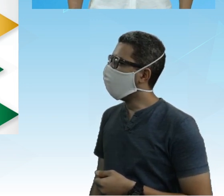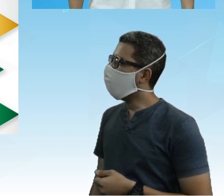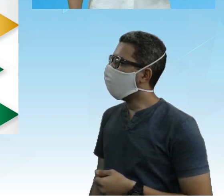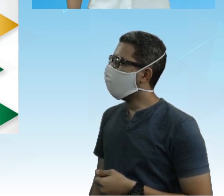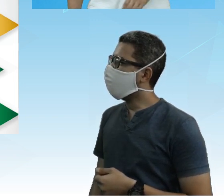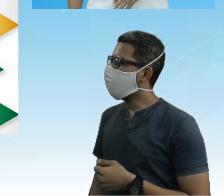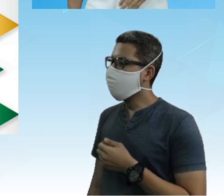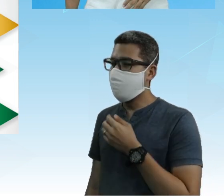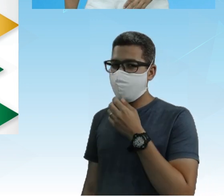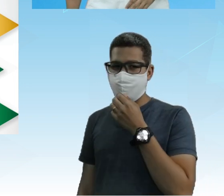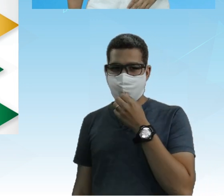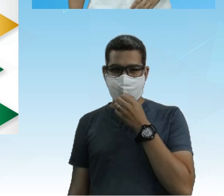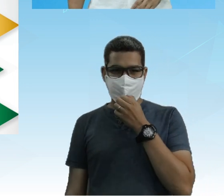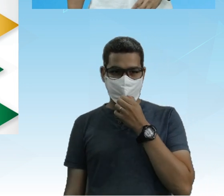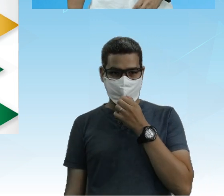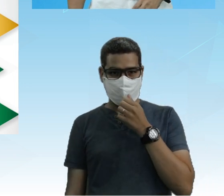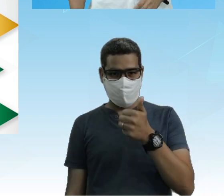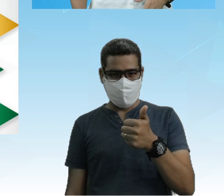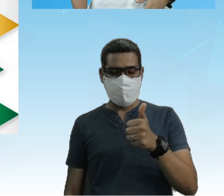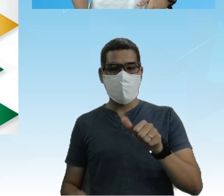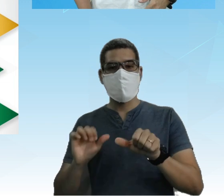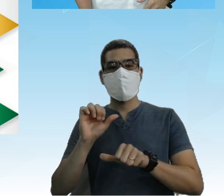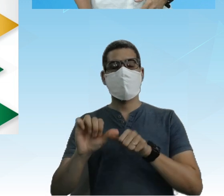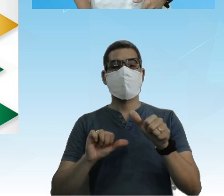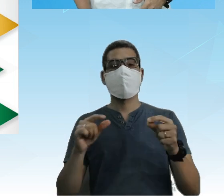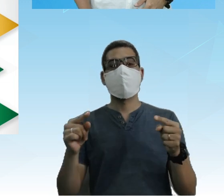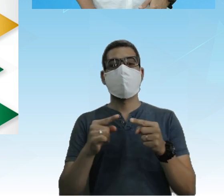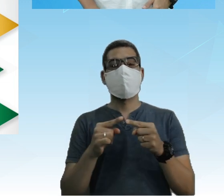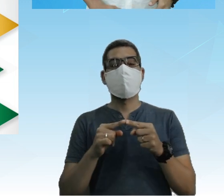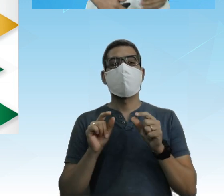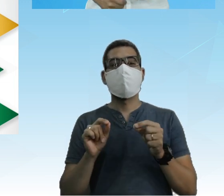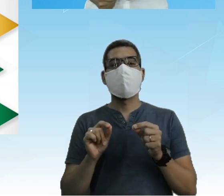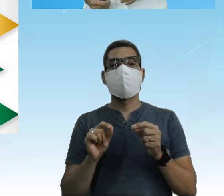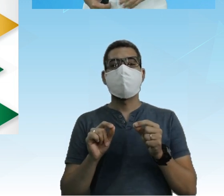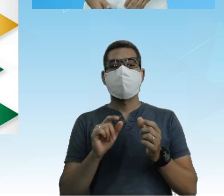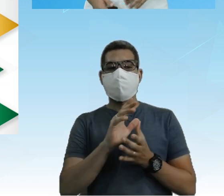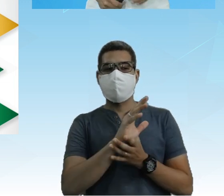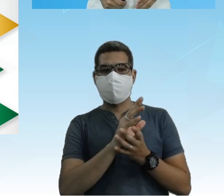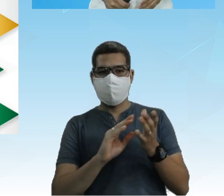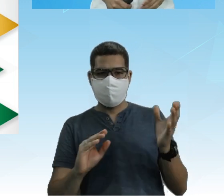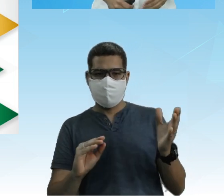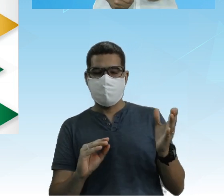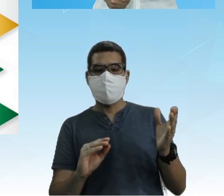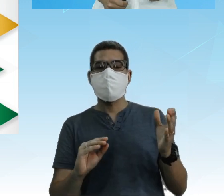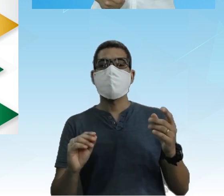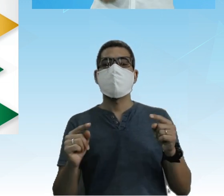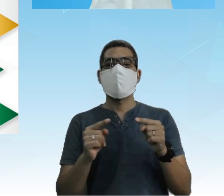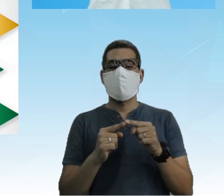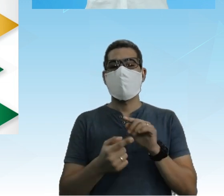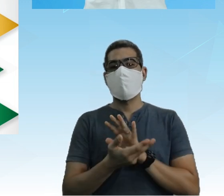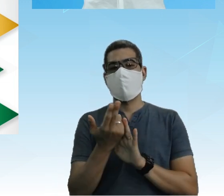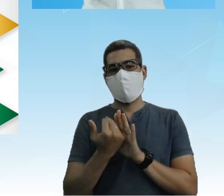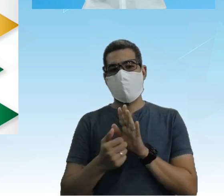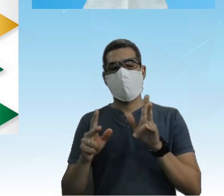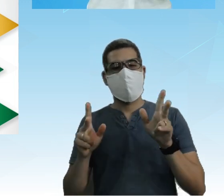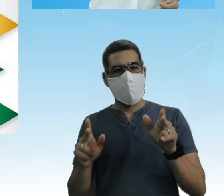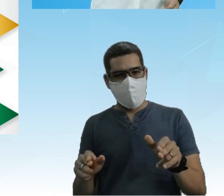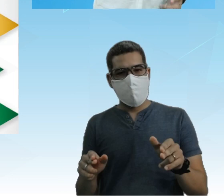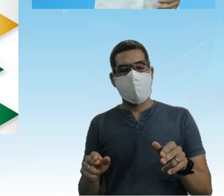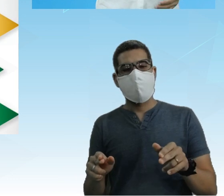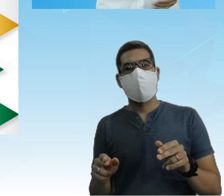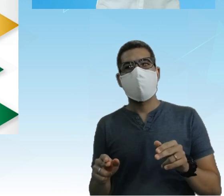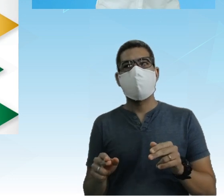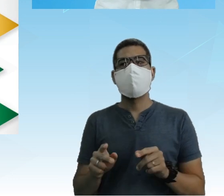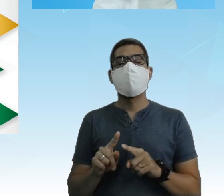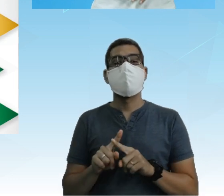Tranquilo? Então essa transformação É chamada de reflexão Em relação A uma reta Pode gerar Uma figura Idêntica A original